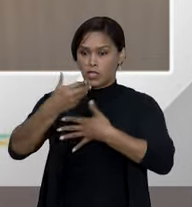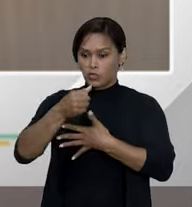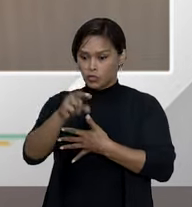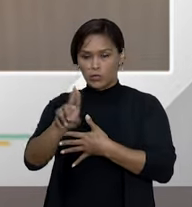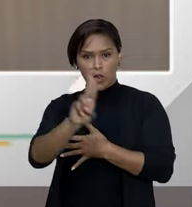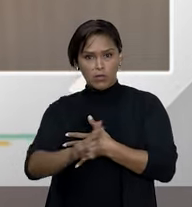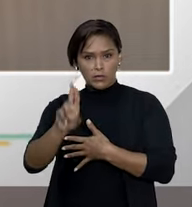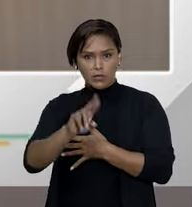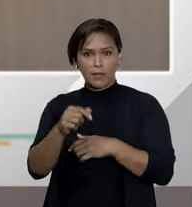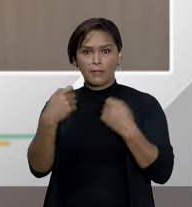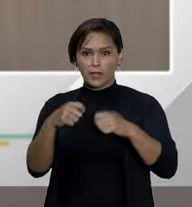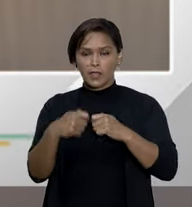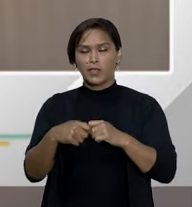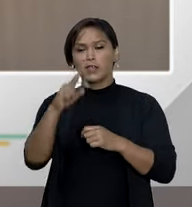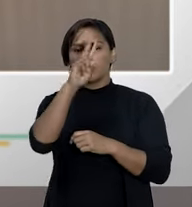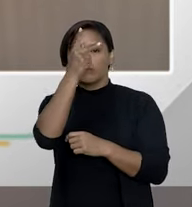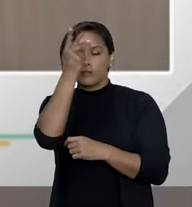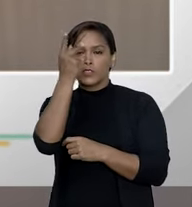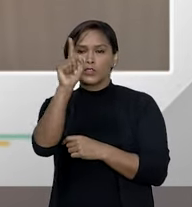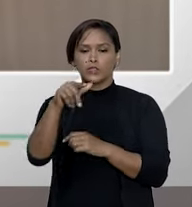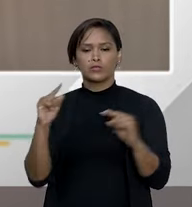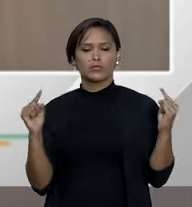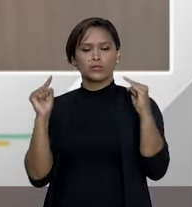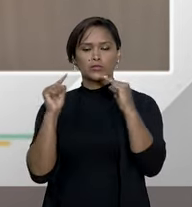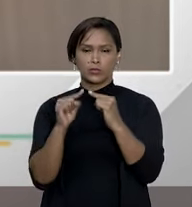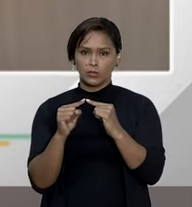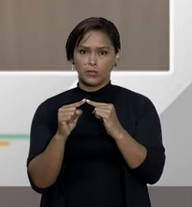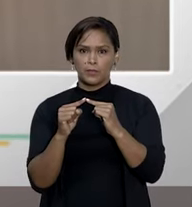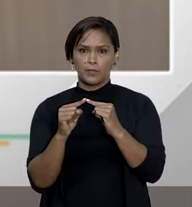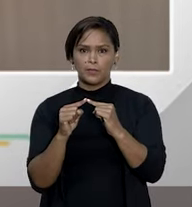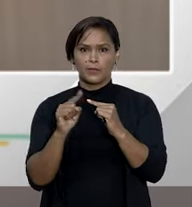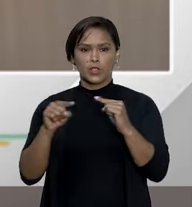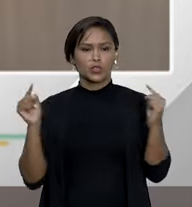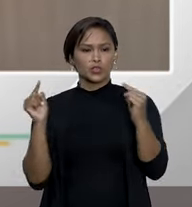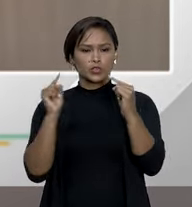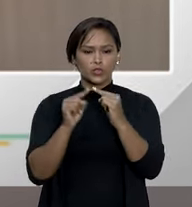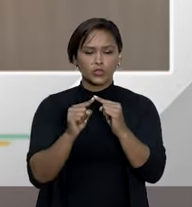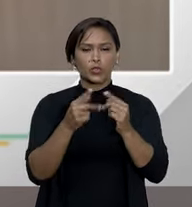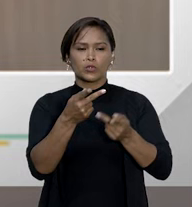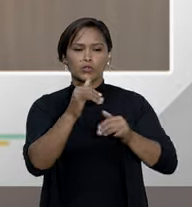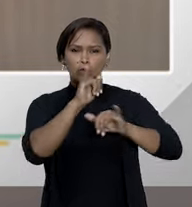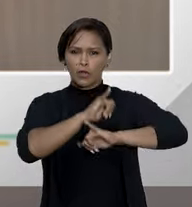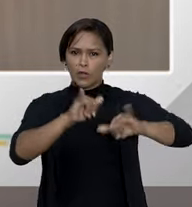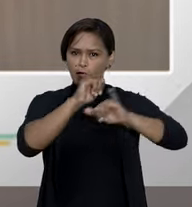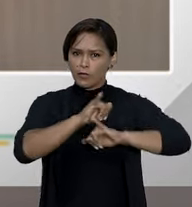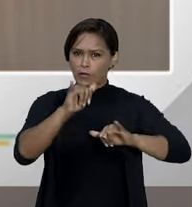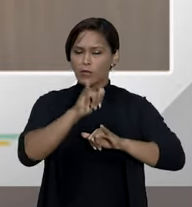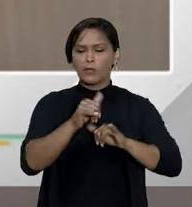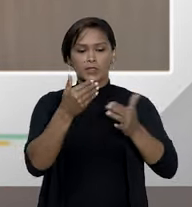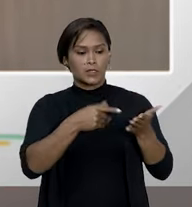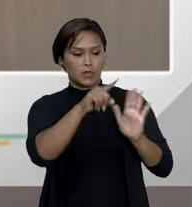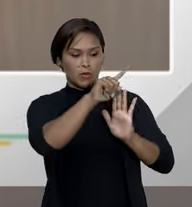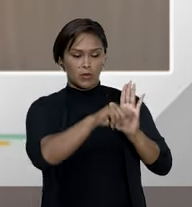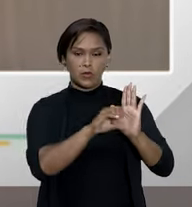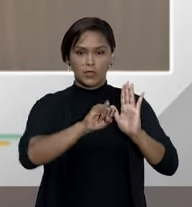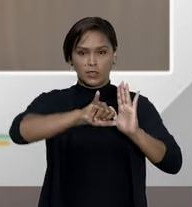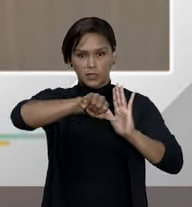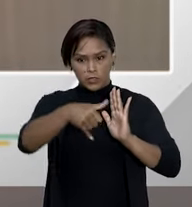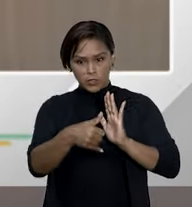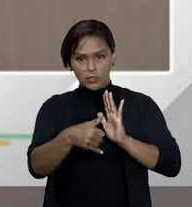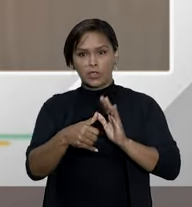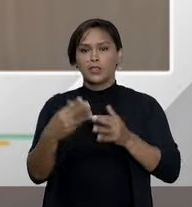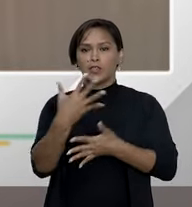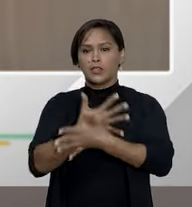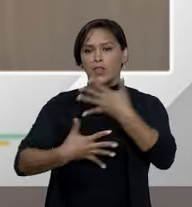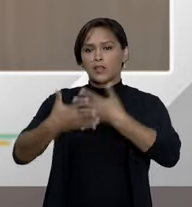Então, o judiciário vem decidido em sintonia com a dicção emanada do anunciado do Superior Tribunal de Justiça, que é a